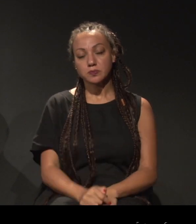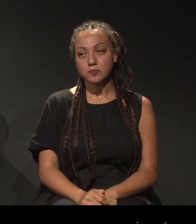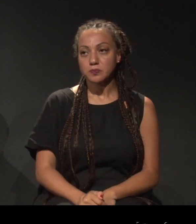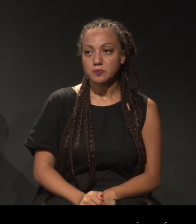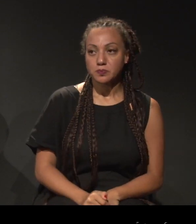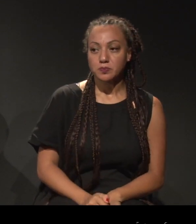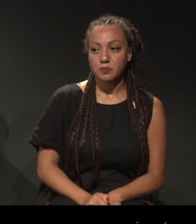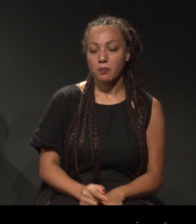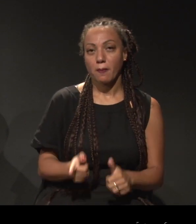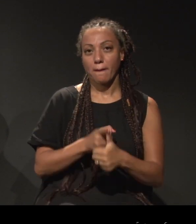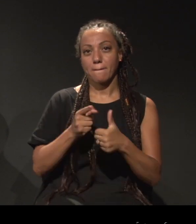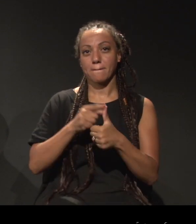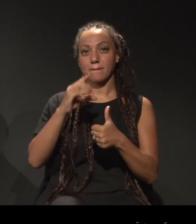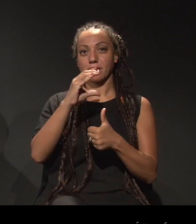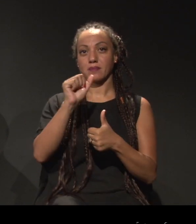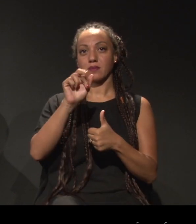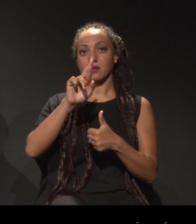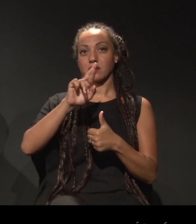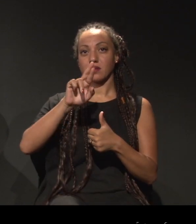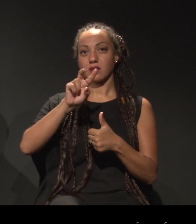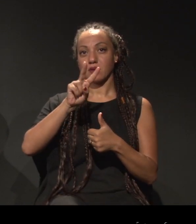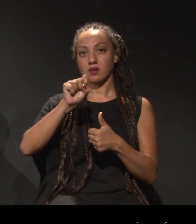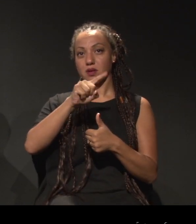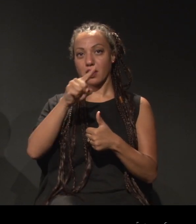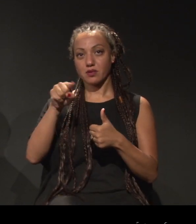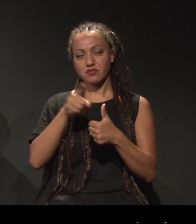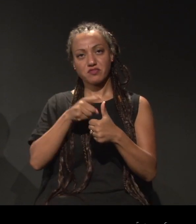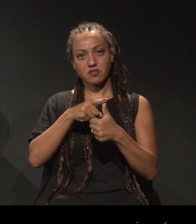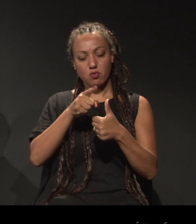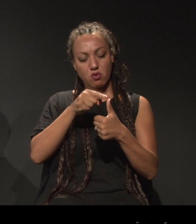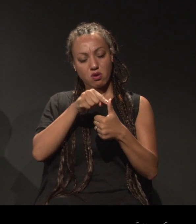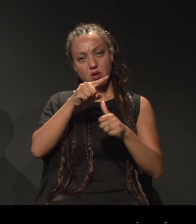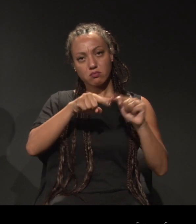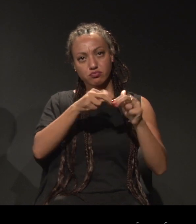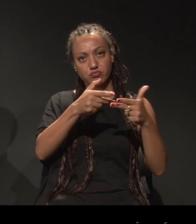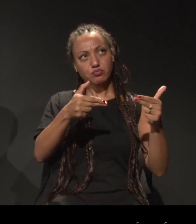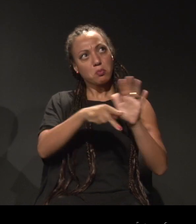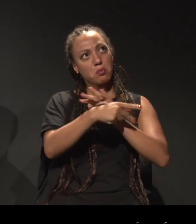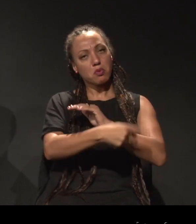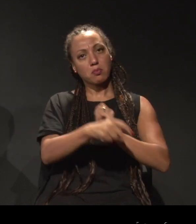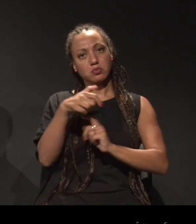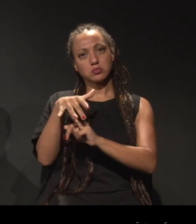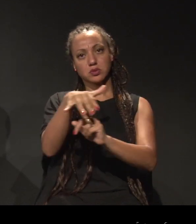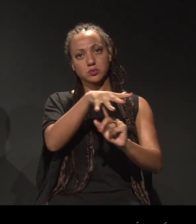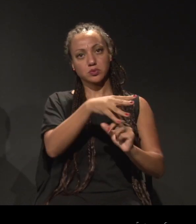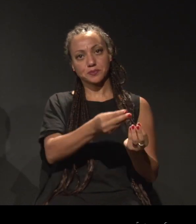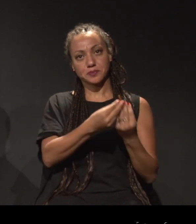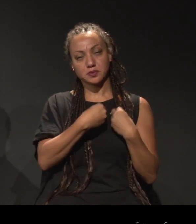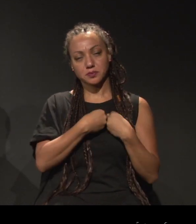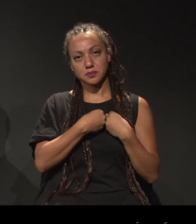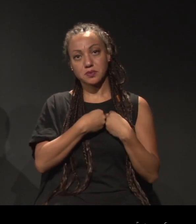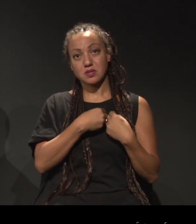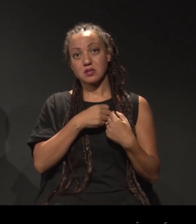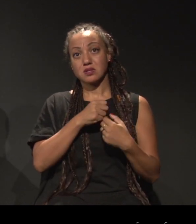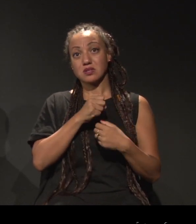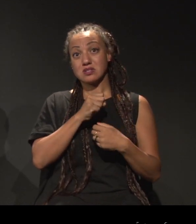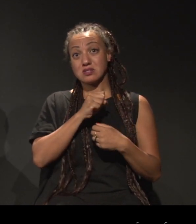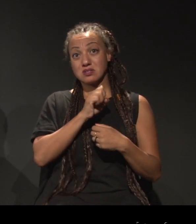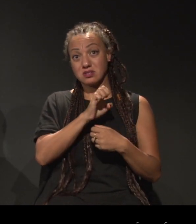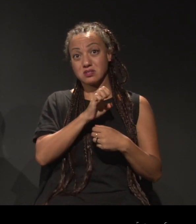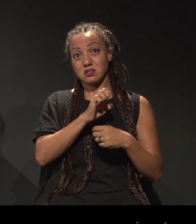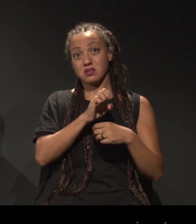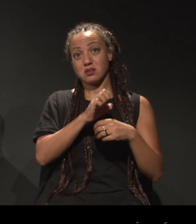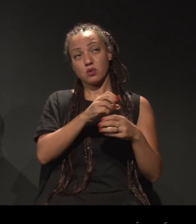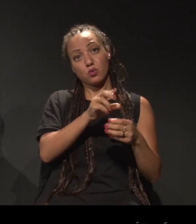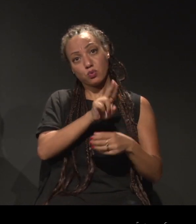O carvão é o carvão. Sim, o carvão é uma substância da natureza. Mas, ao transformá-lo em pigmentação